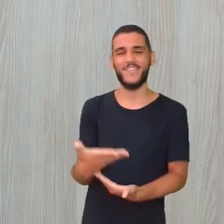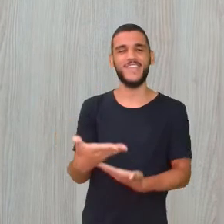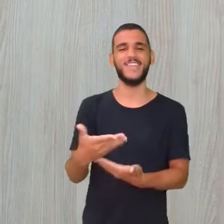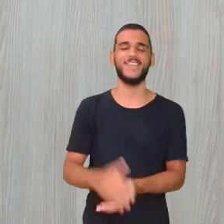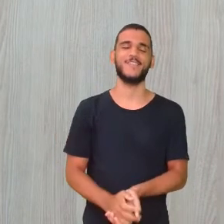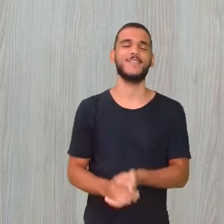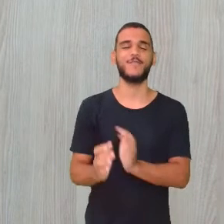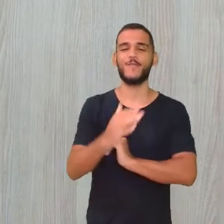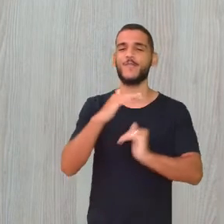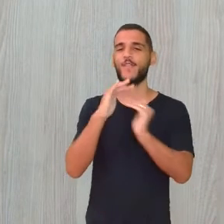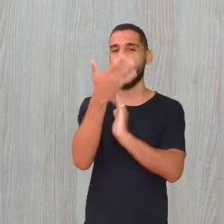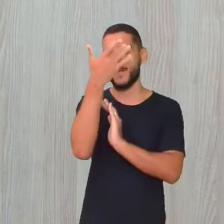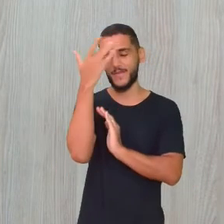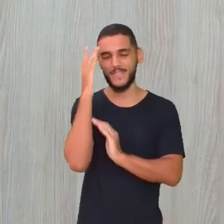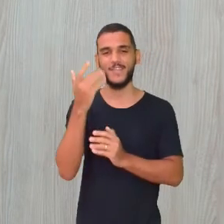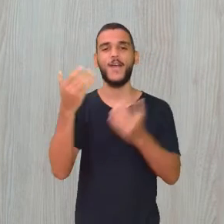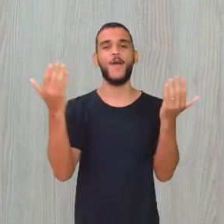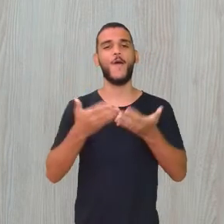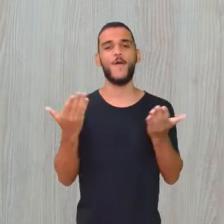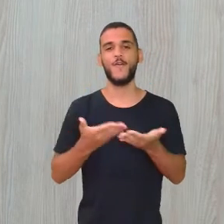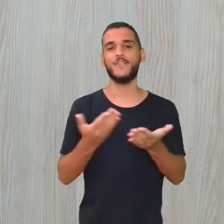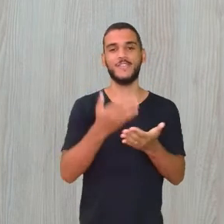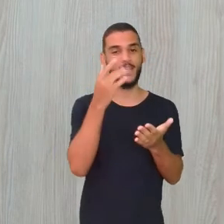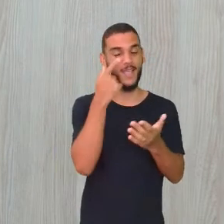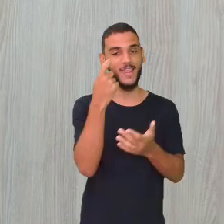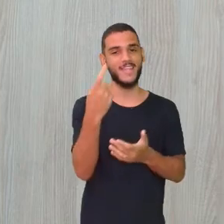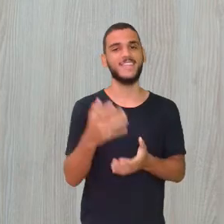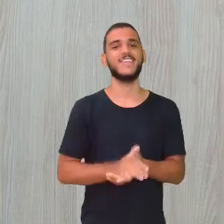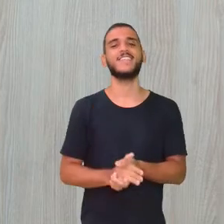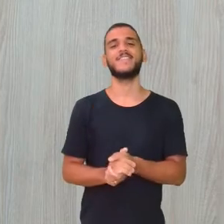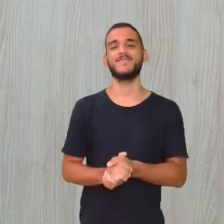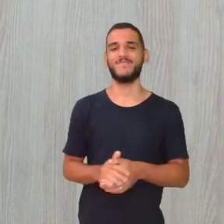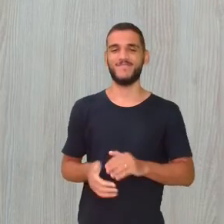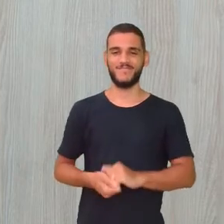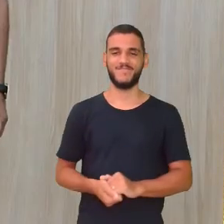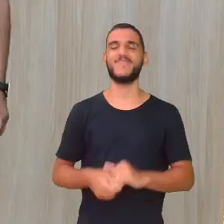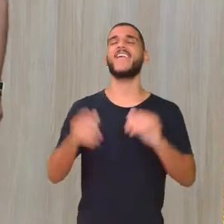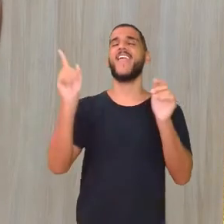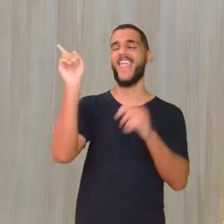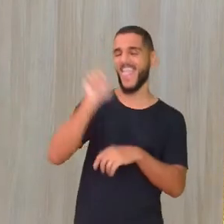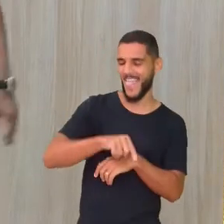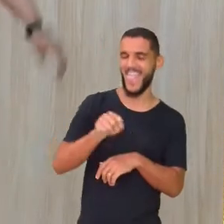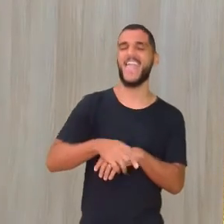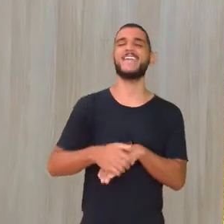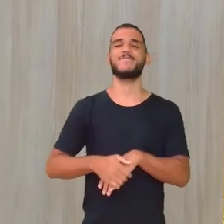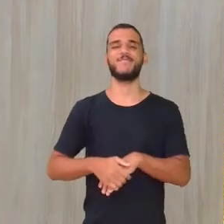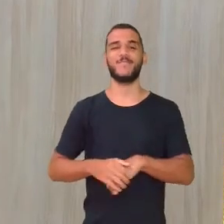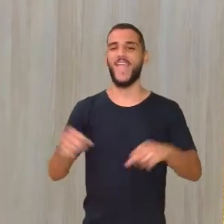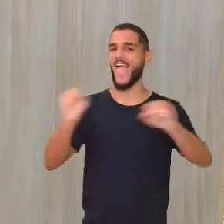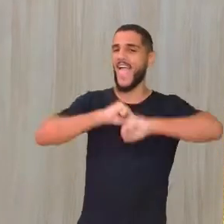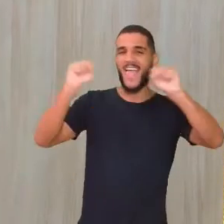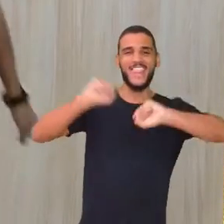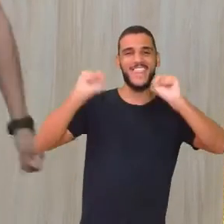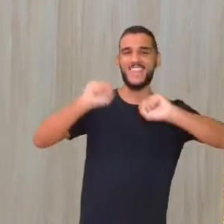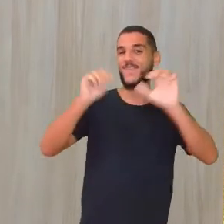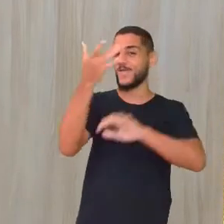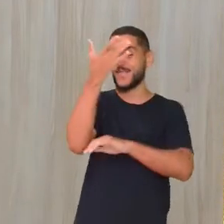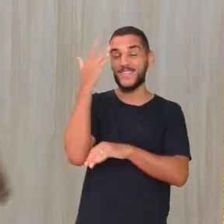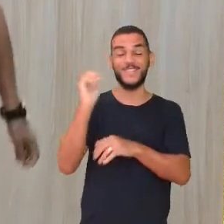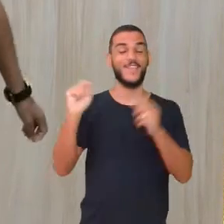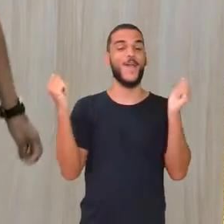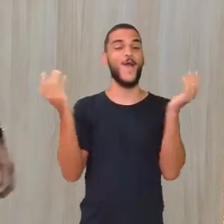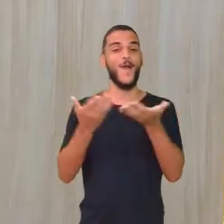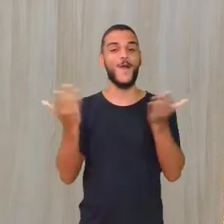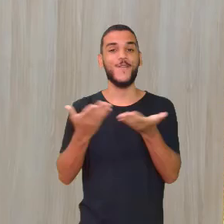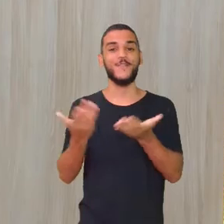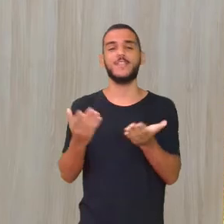-vindos e bem-vindas A aula hoje está bastante interessante, não é professor Ricardinho? Isso, animação total na aula de hoje E